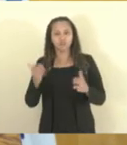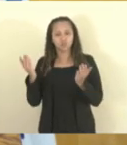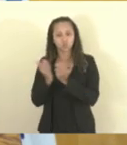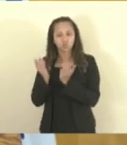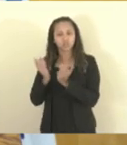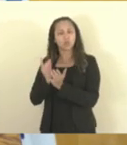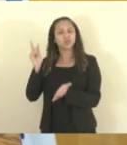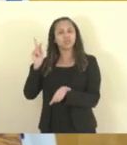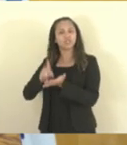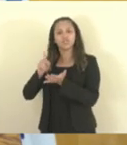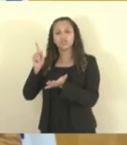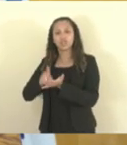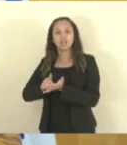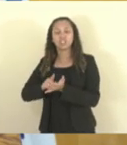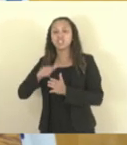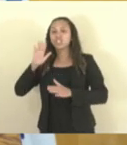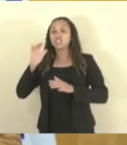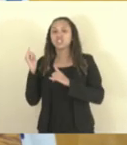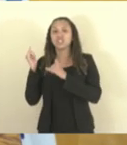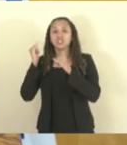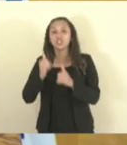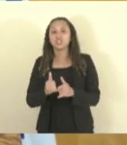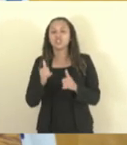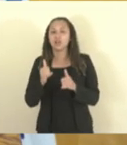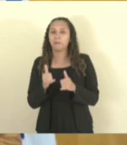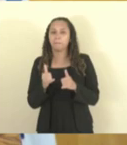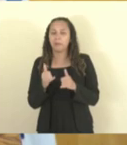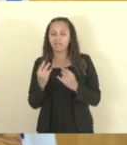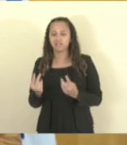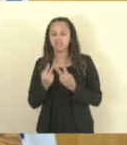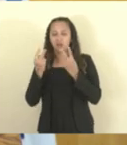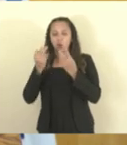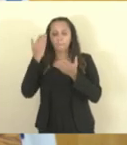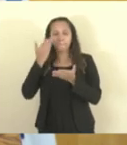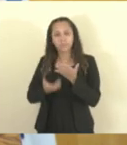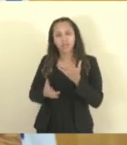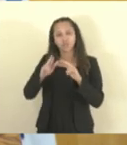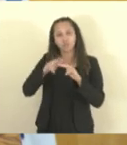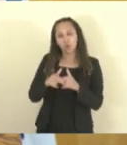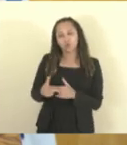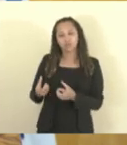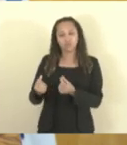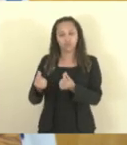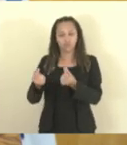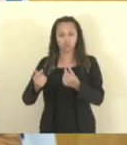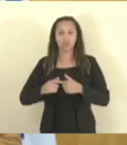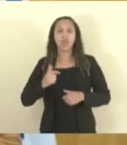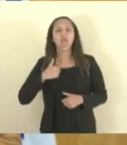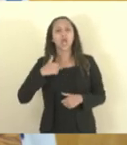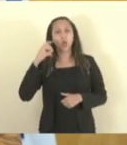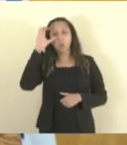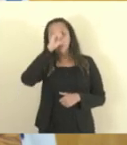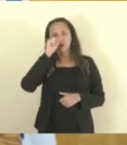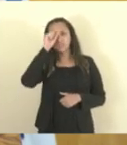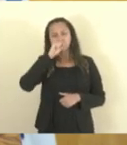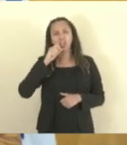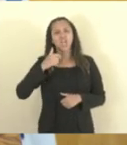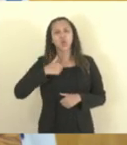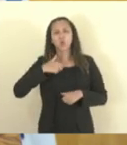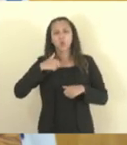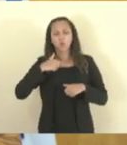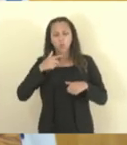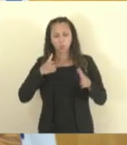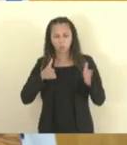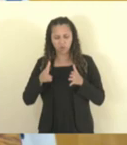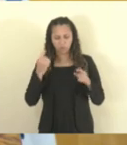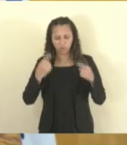jamais vende ou negocia os seus valores. E eu aprendi que enquanto eu estiver na política, eu jamais vou negociar o